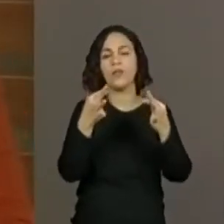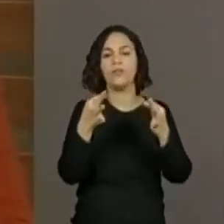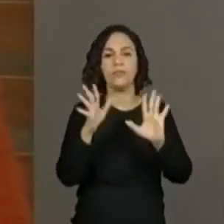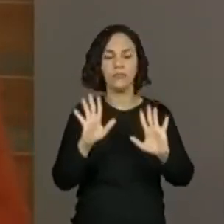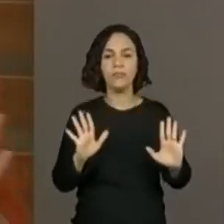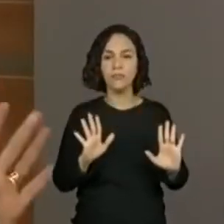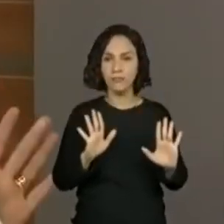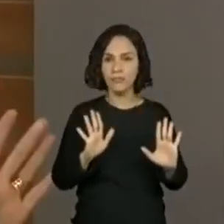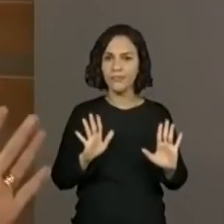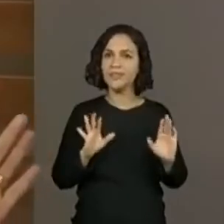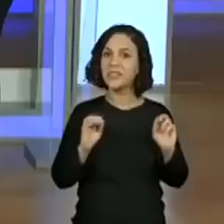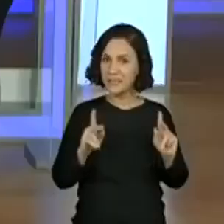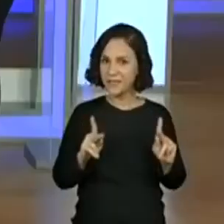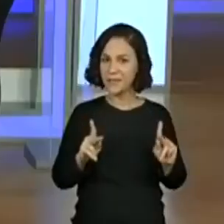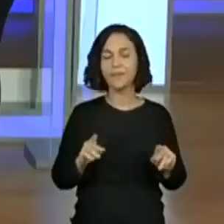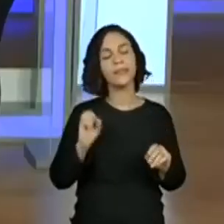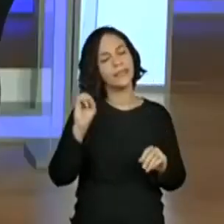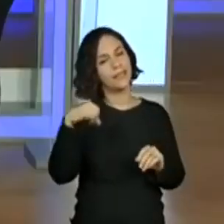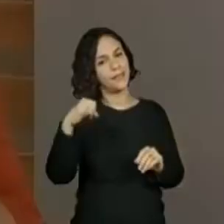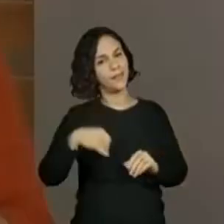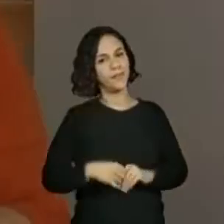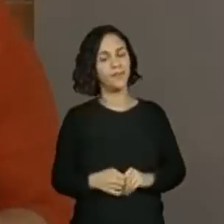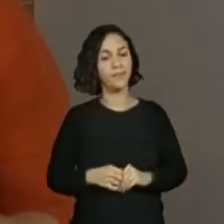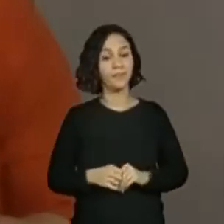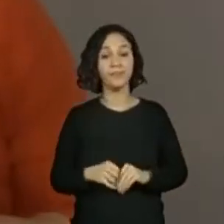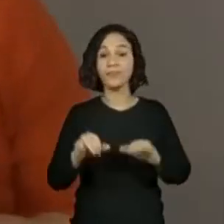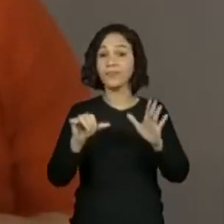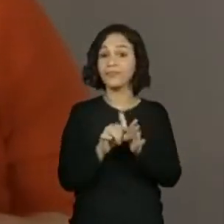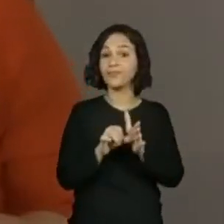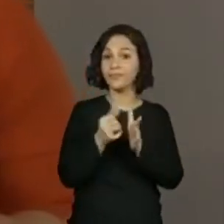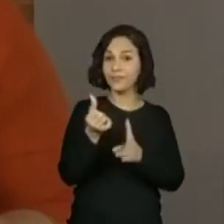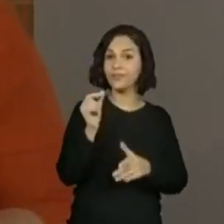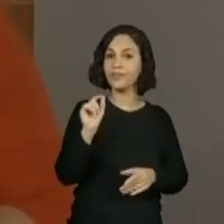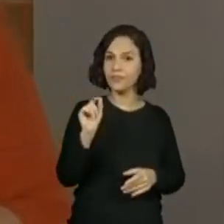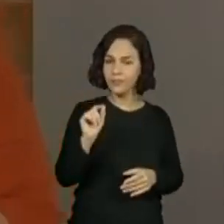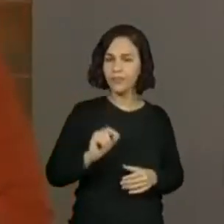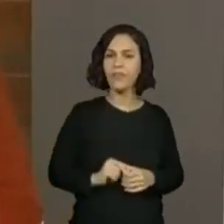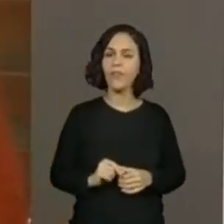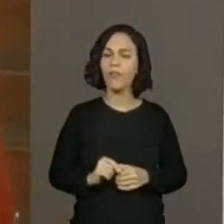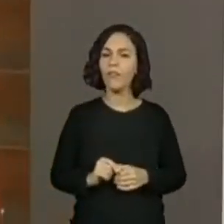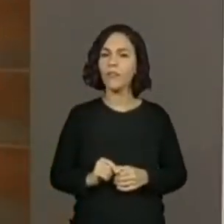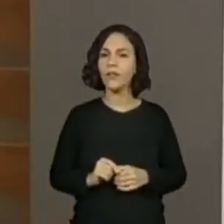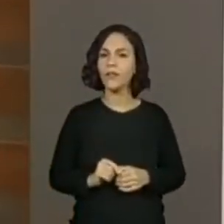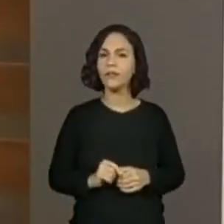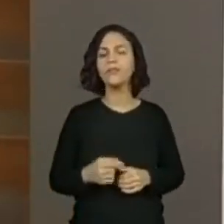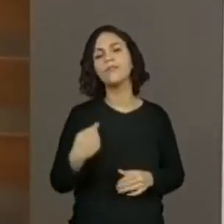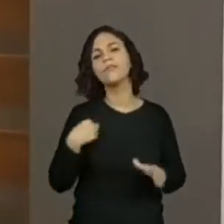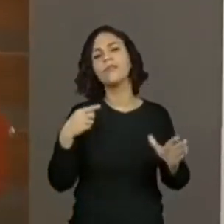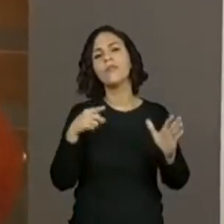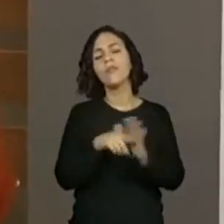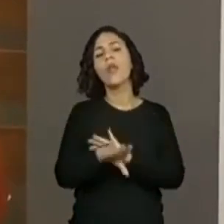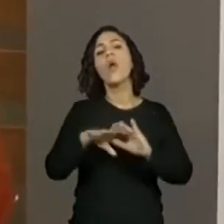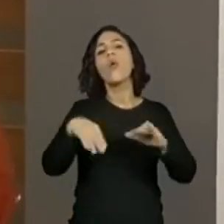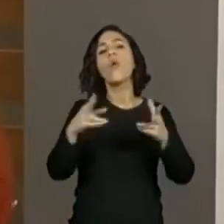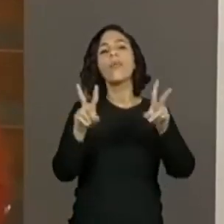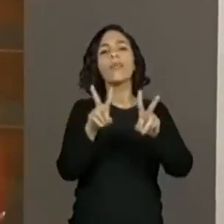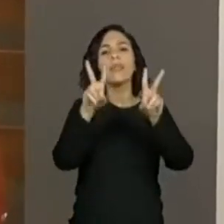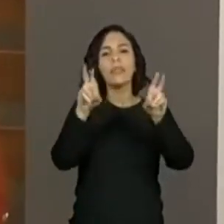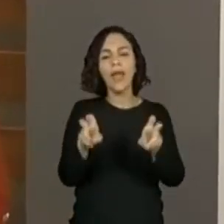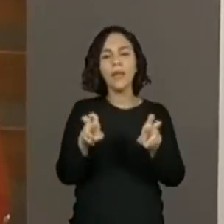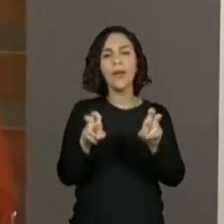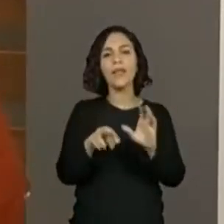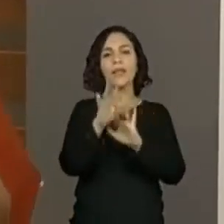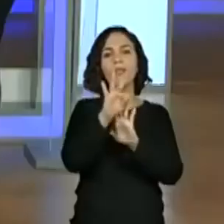a gente, tá bom? Não é isso, professora? Sim. Primeira coisa. Qual é o tema do nosso texto que eu li?